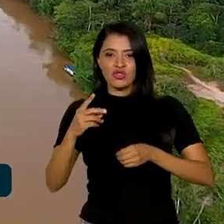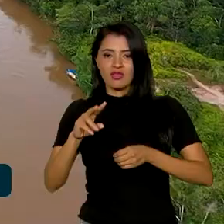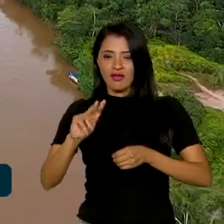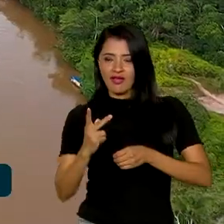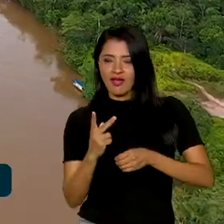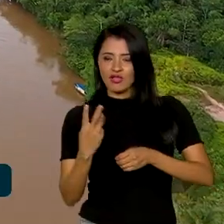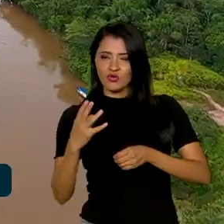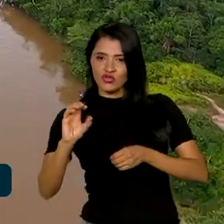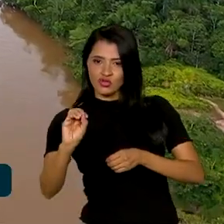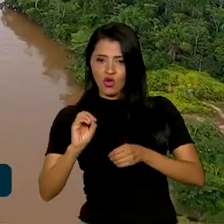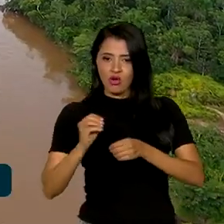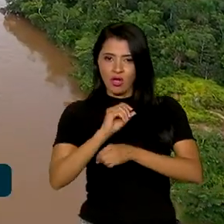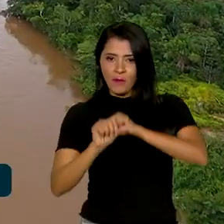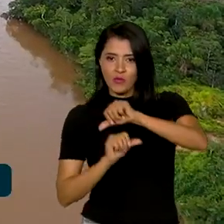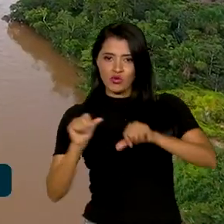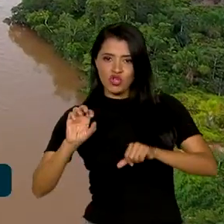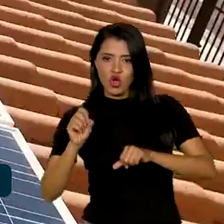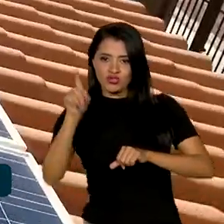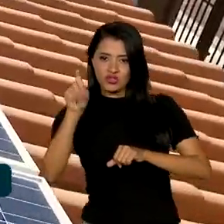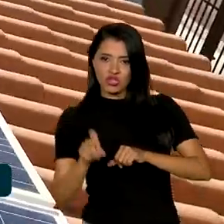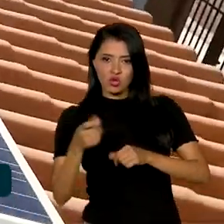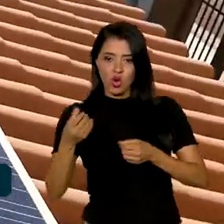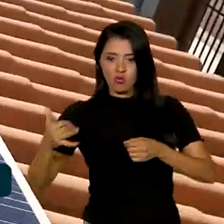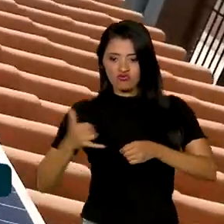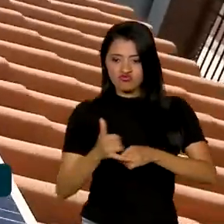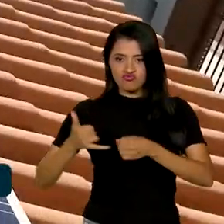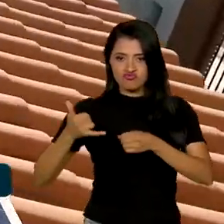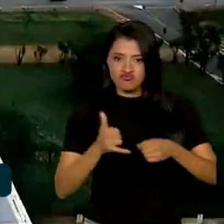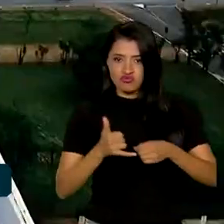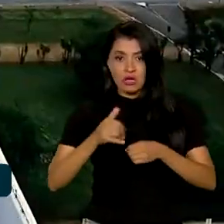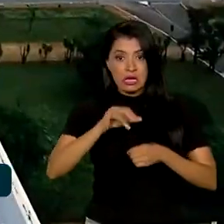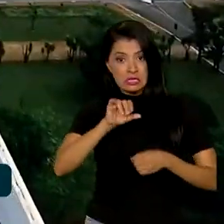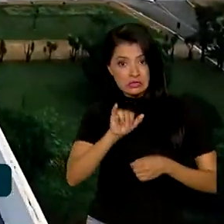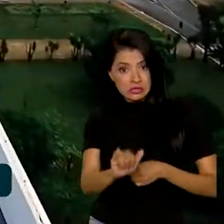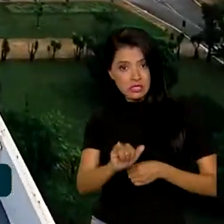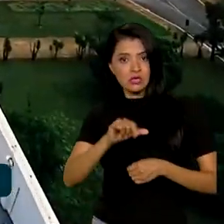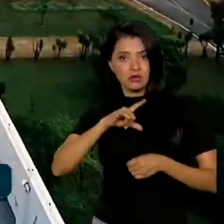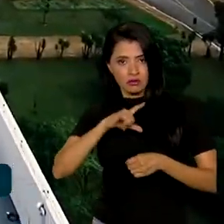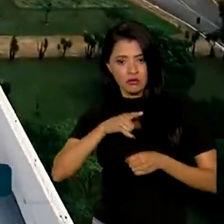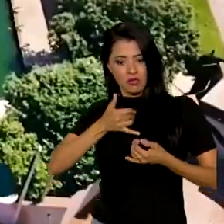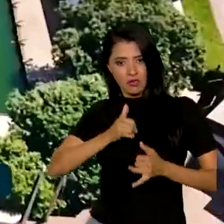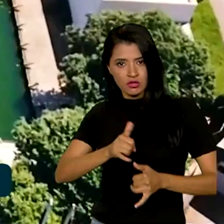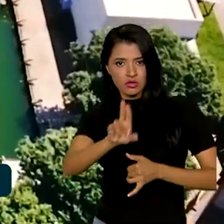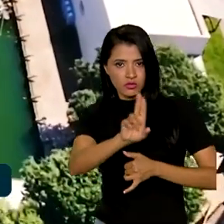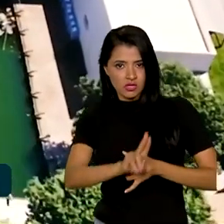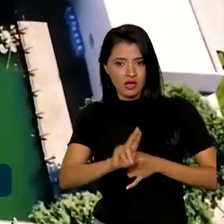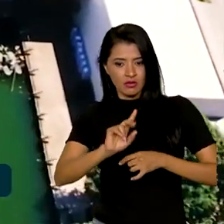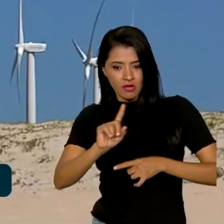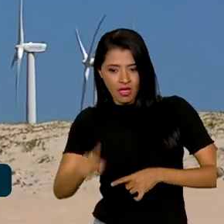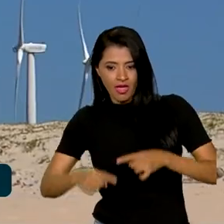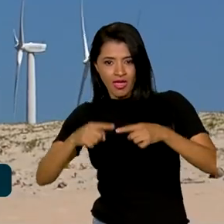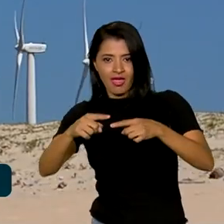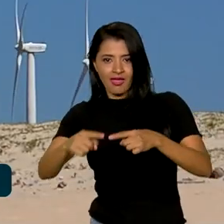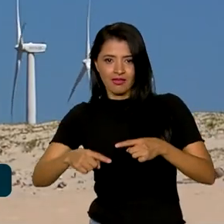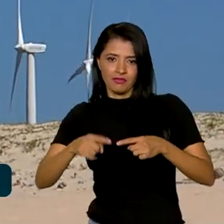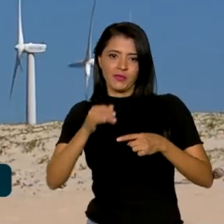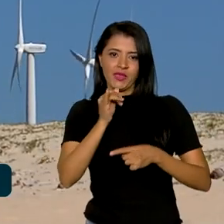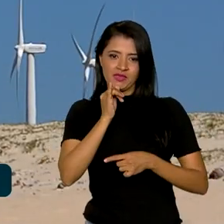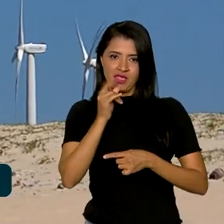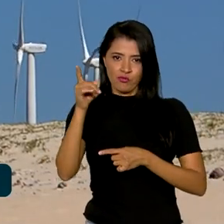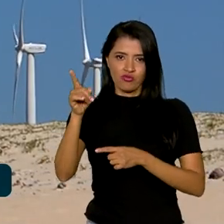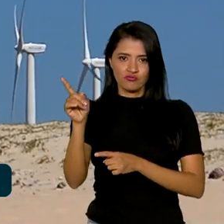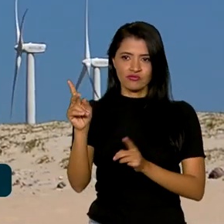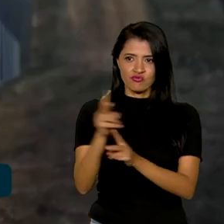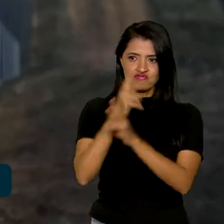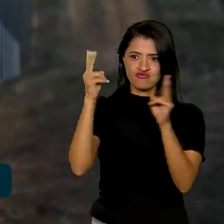oxigênio por meio de uma corrente elétrica. Se a energia utilizada nesse processo for renovável, como por exemplo a